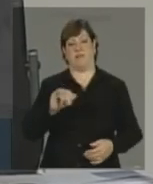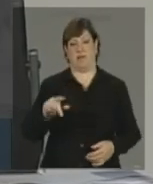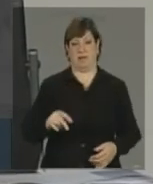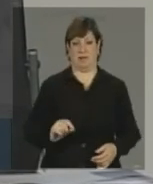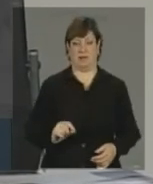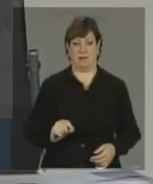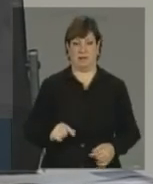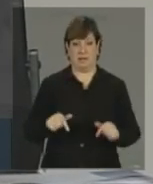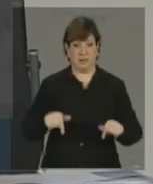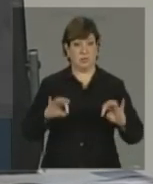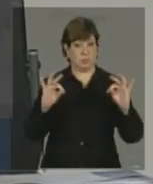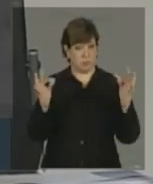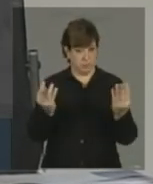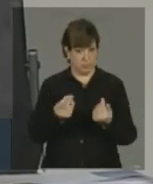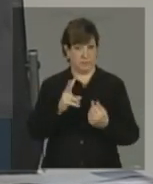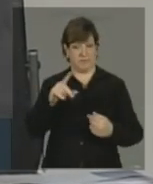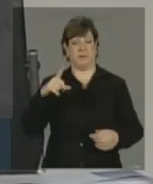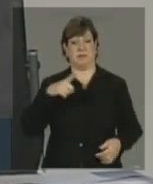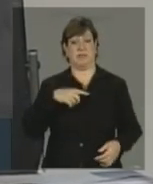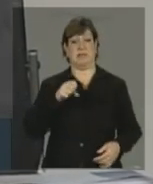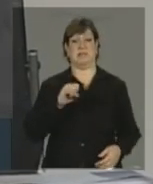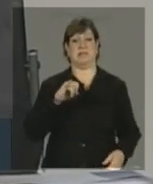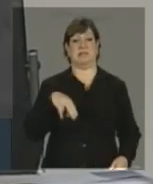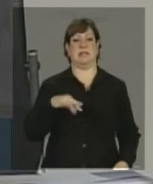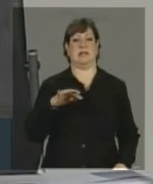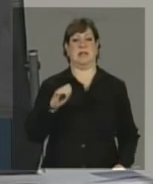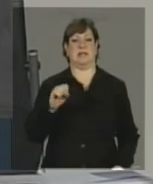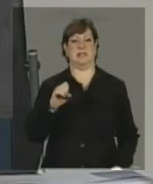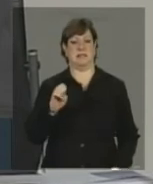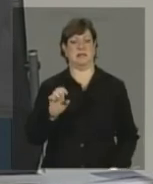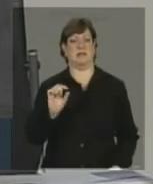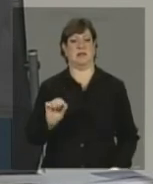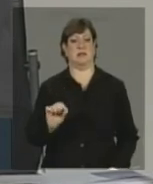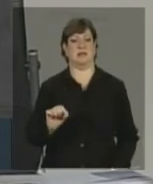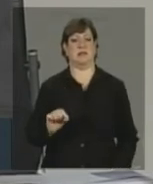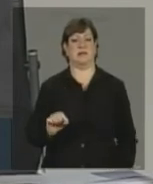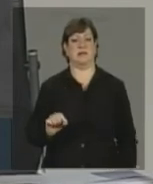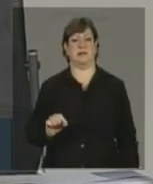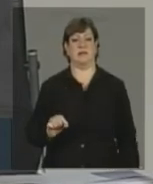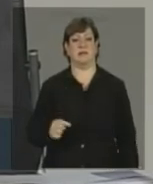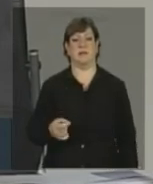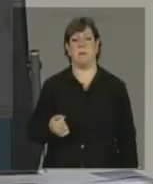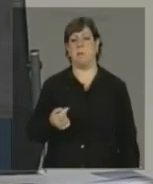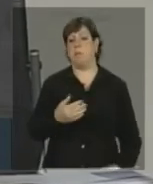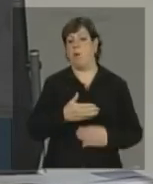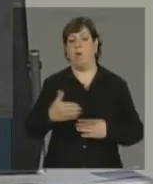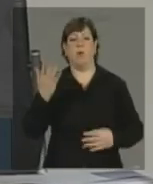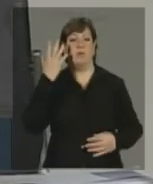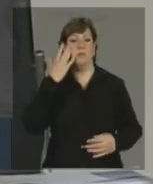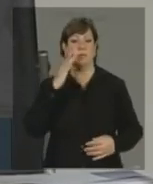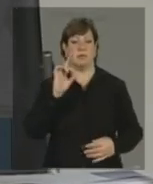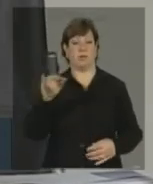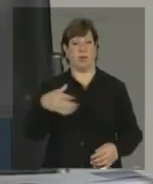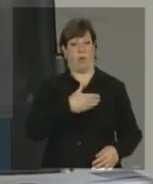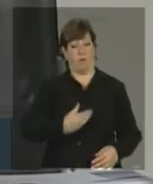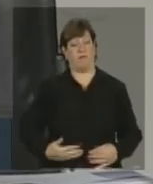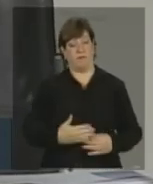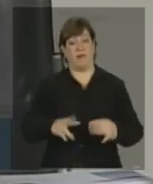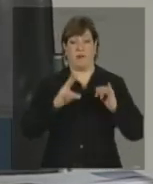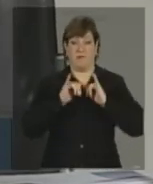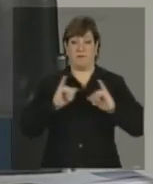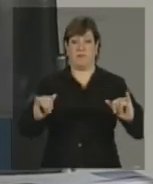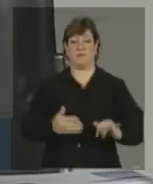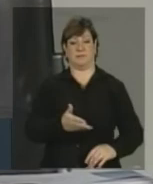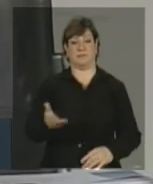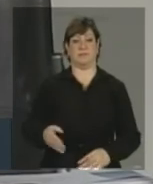Agora, isso tudo vai ter uma síntese bem, em poucos dias, o governo deve estar anunciando isso, como